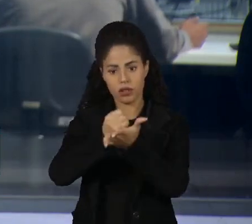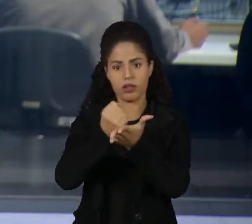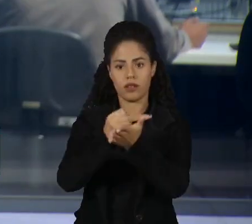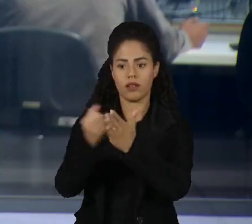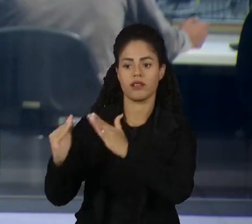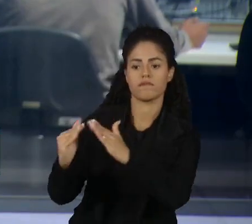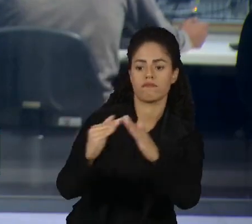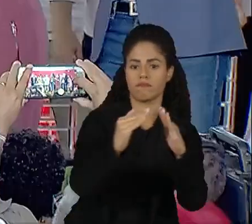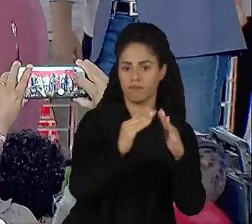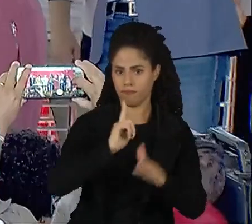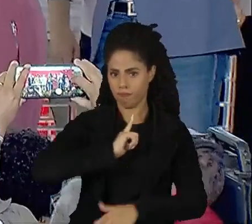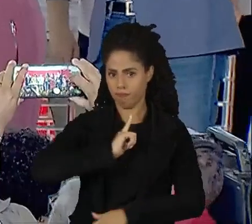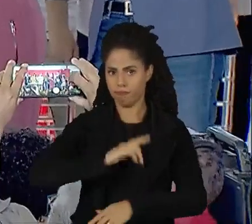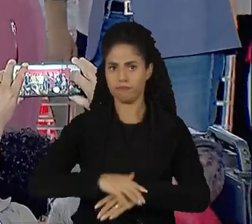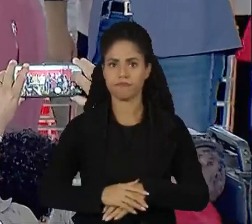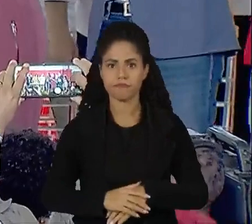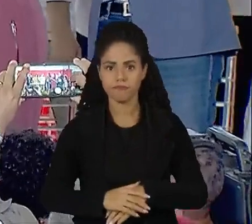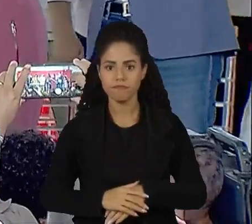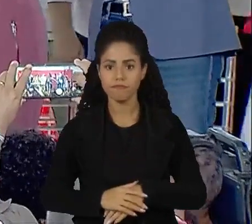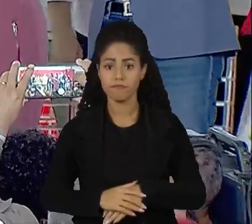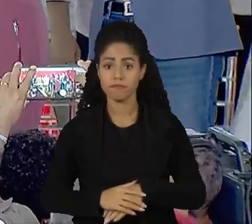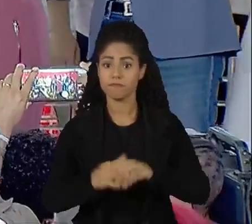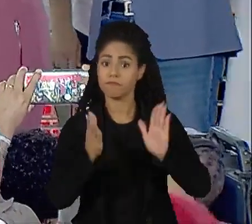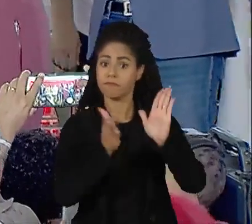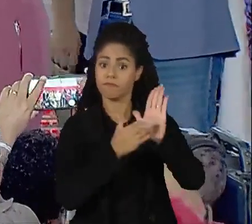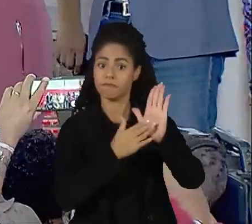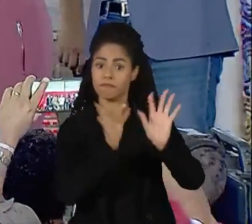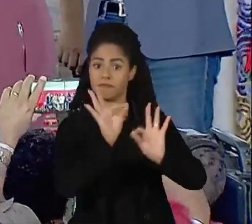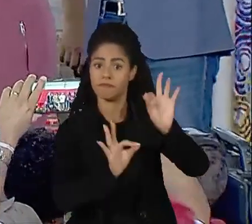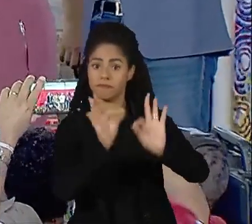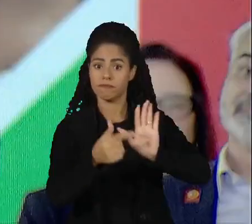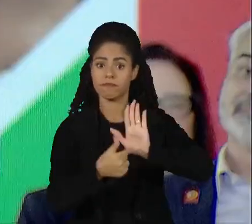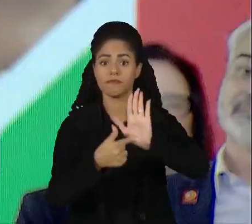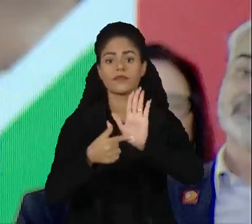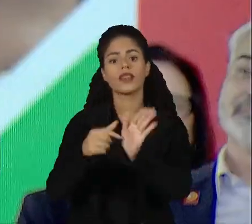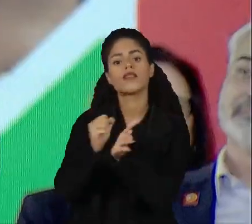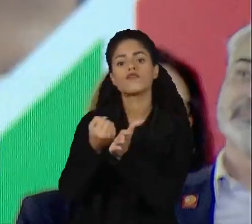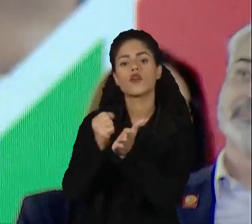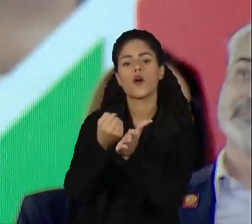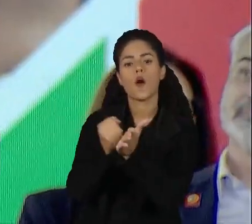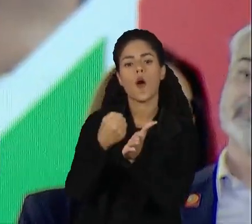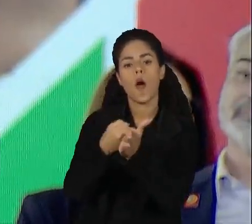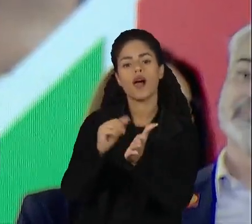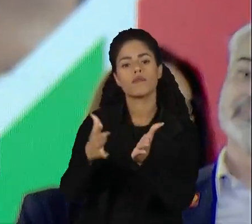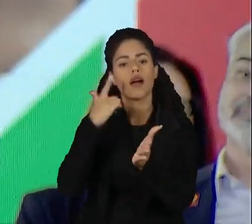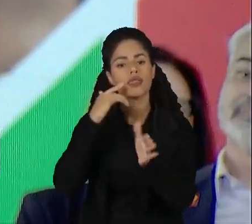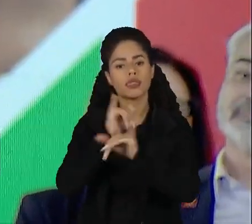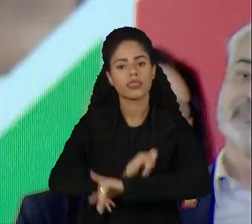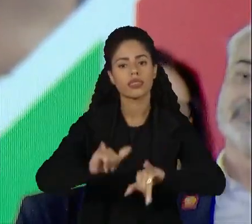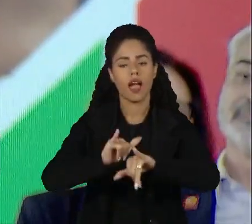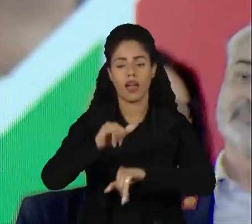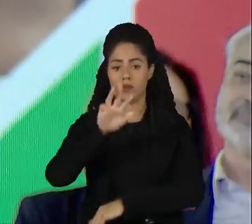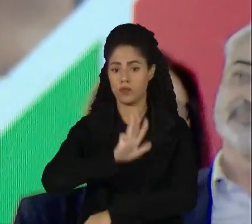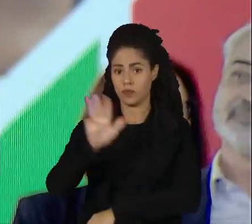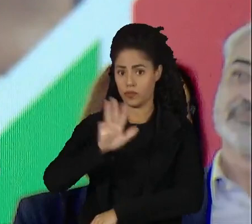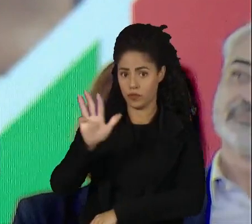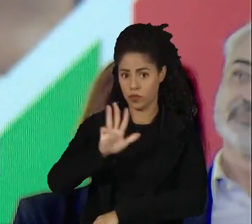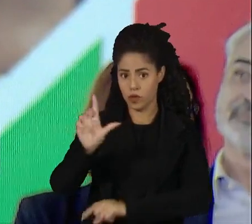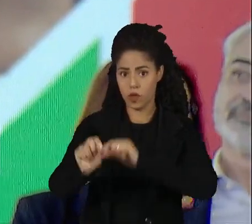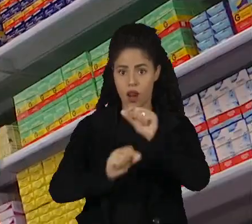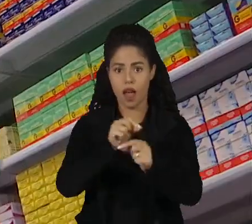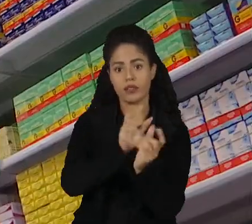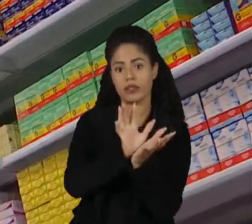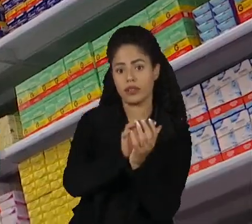populares. O novo programa Farmácia Popular foi lançado agora há pouco pelo presidente Lula no